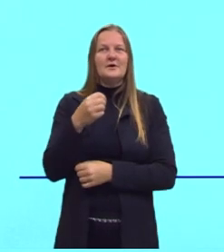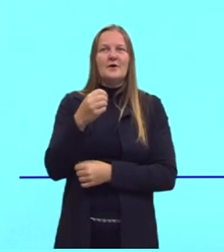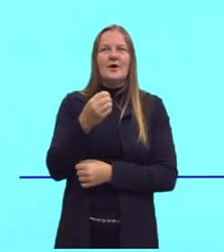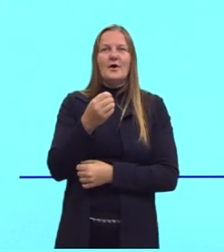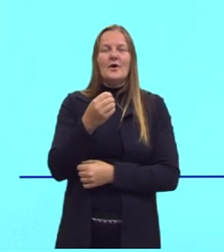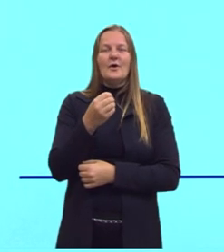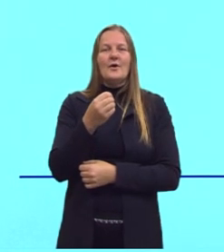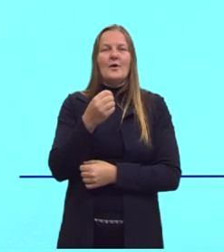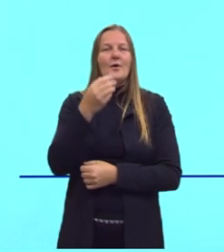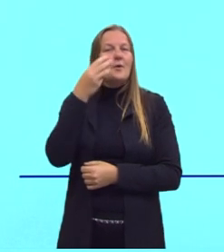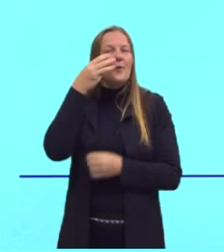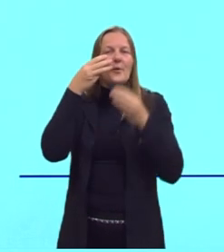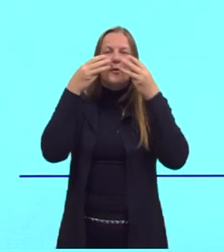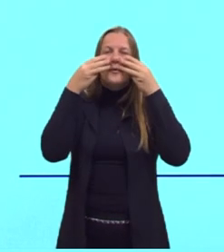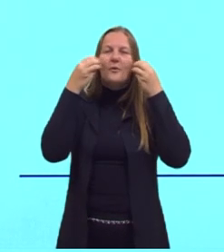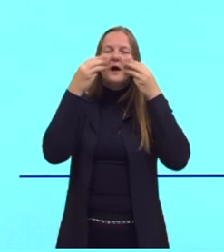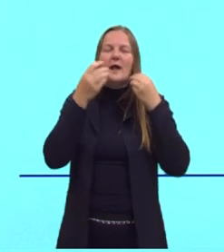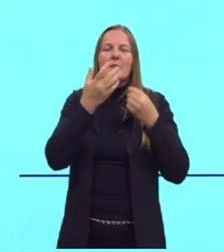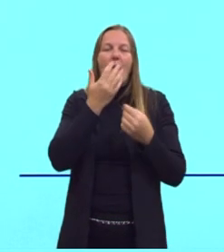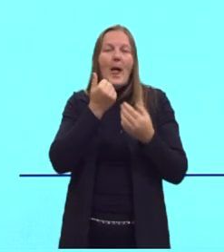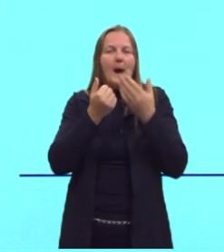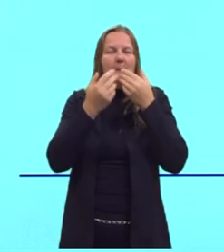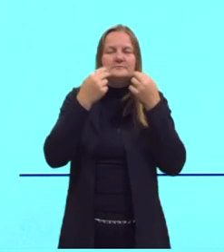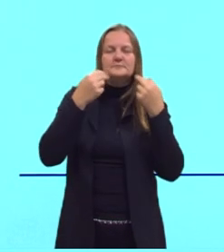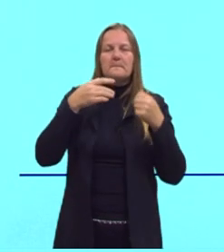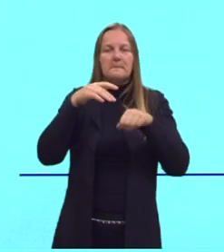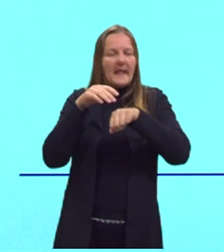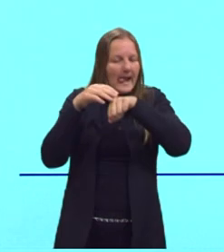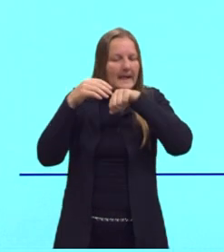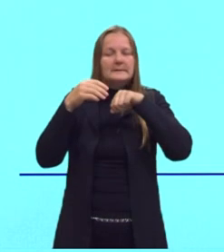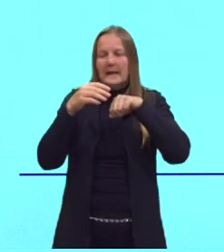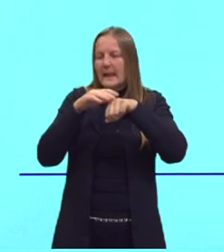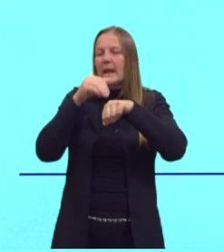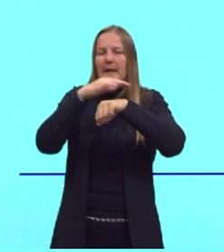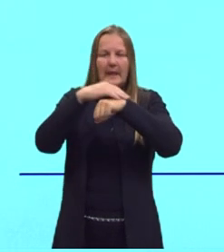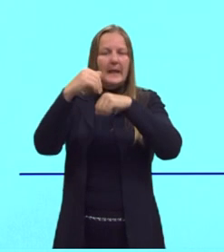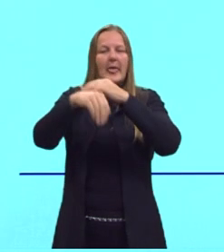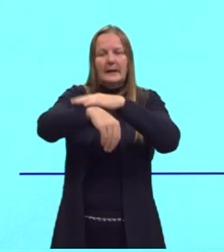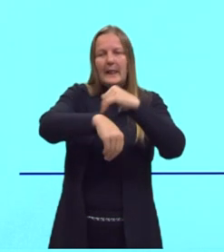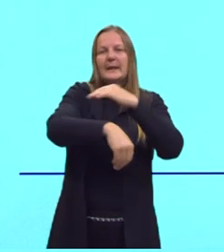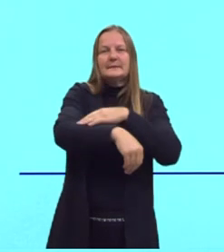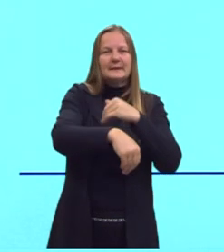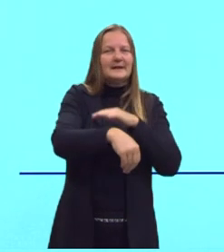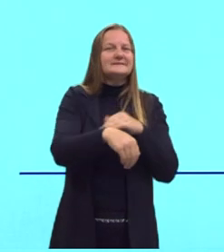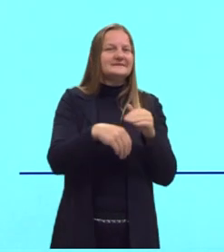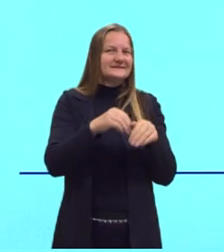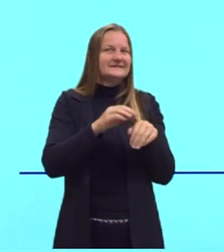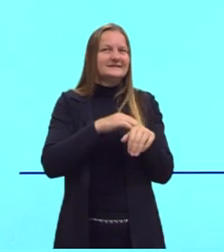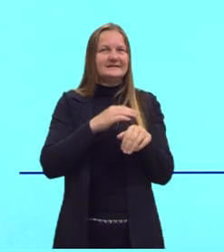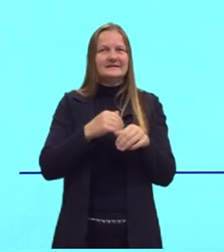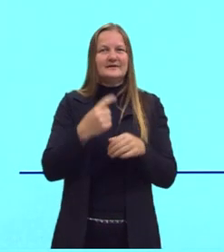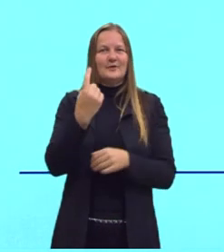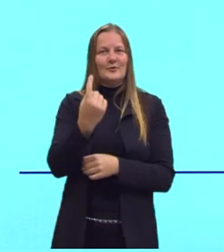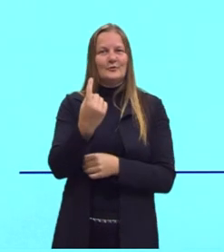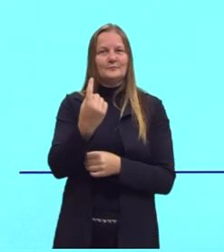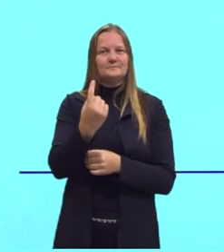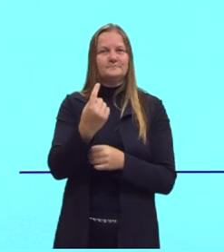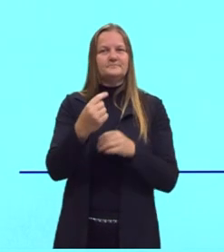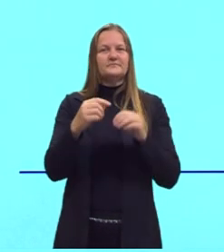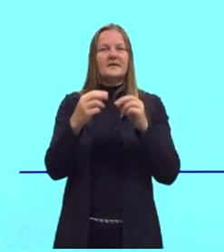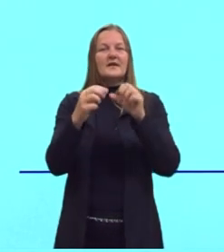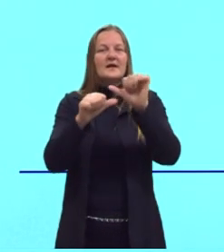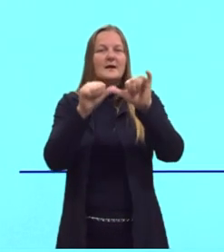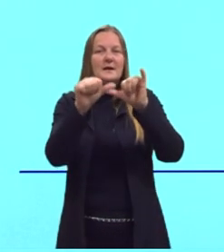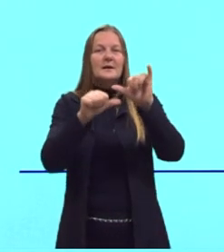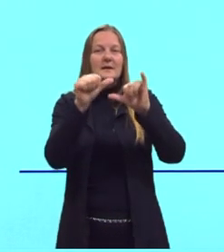a sua higiene depois da sua alimentação. Então, eu tenho um produto. Dois reagentes e um produto, eu tenho uma reação